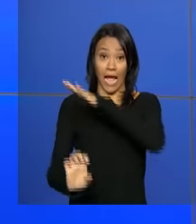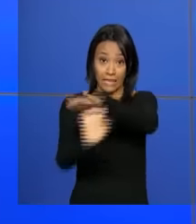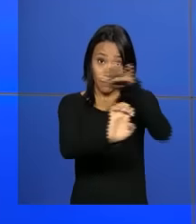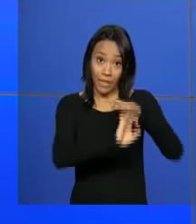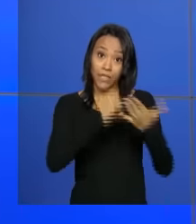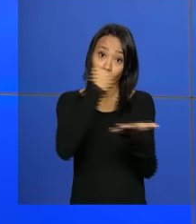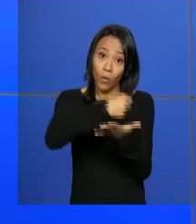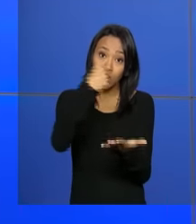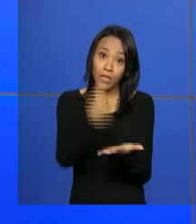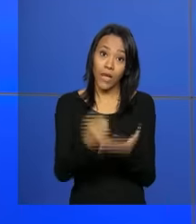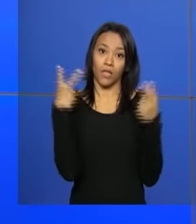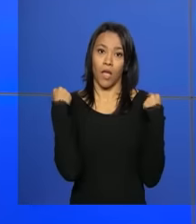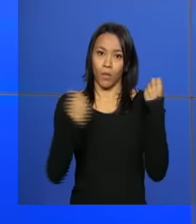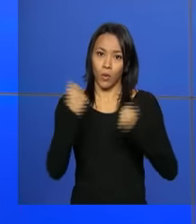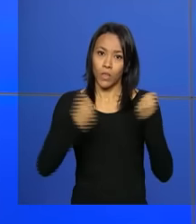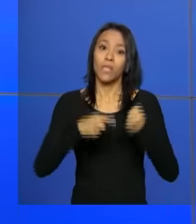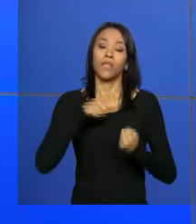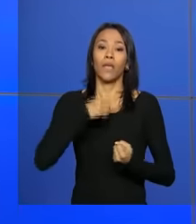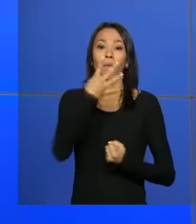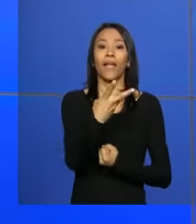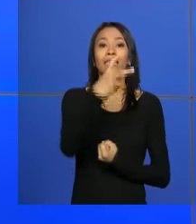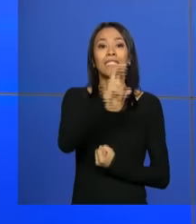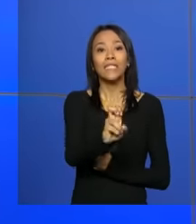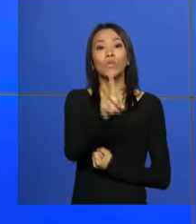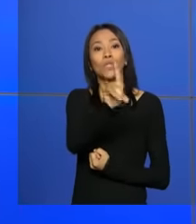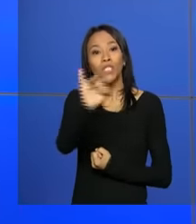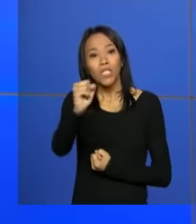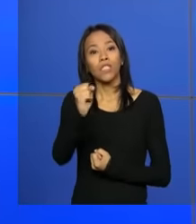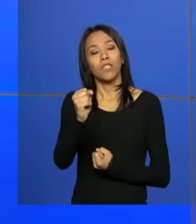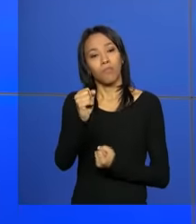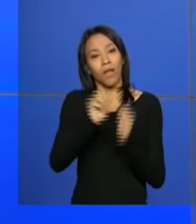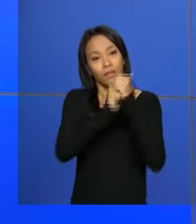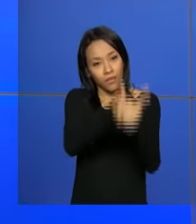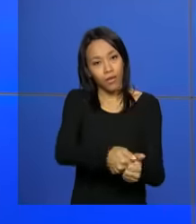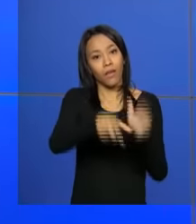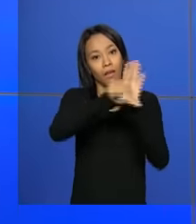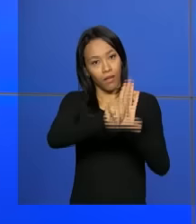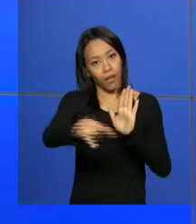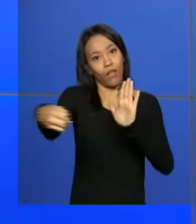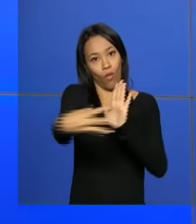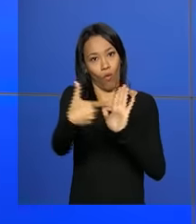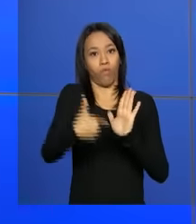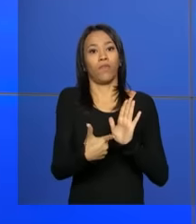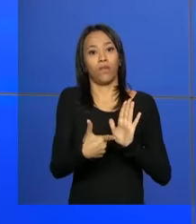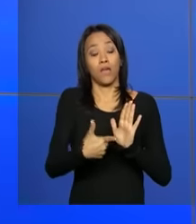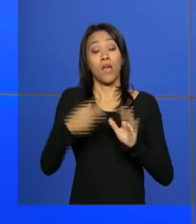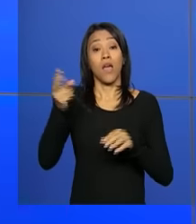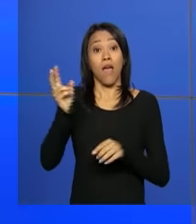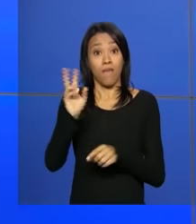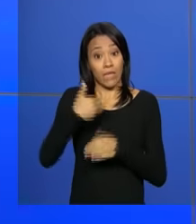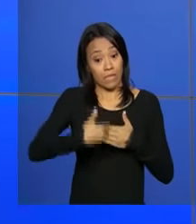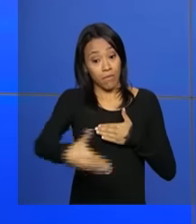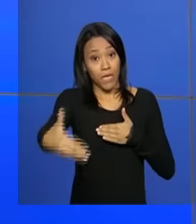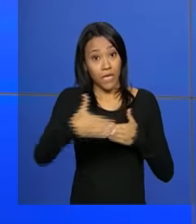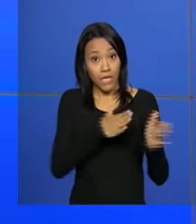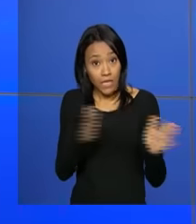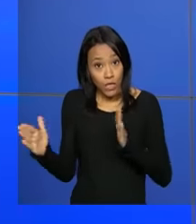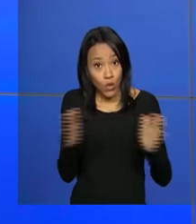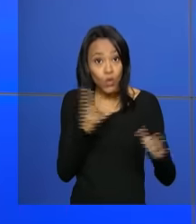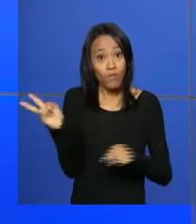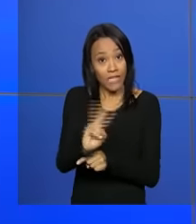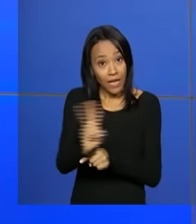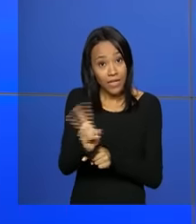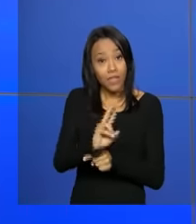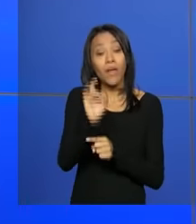contratam os motoristas têm 45 dias para se adequar à nova lei. Nesse período, a fiscalização nas estradas será preventiva